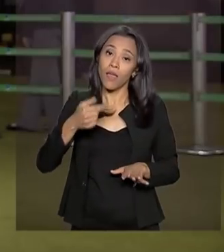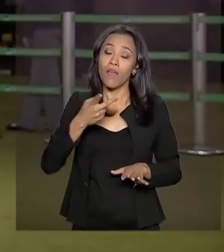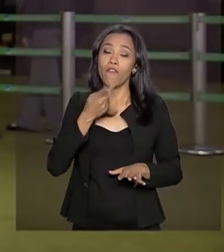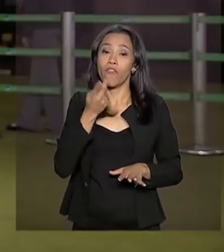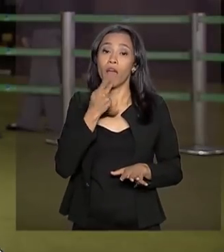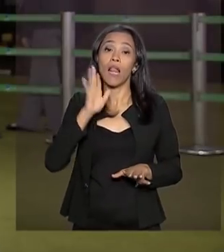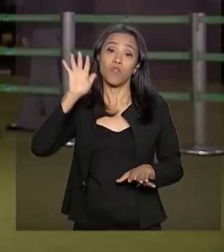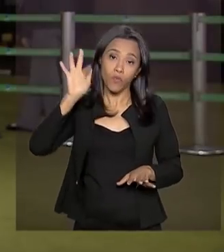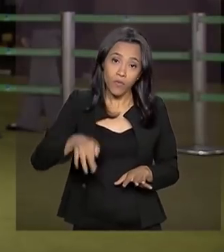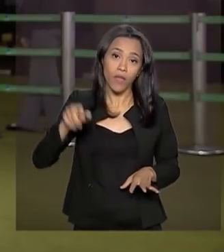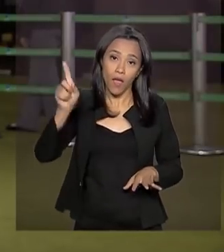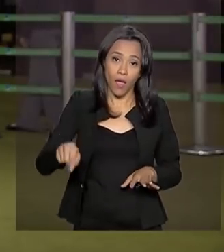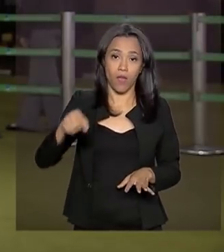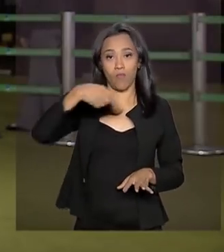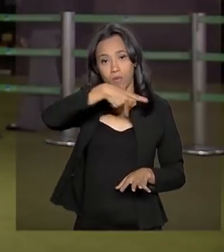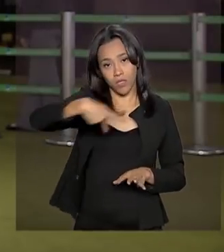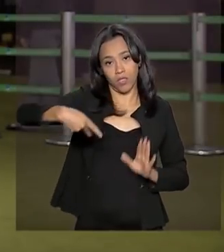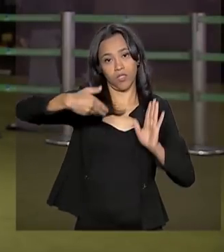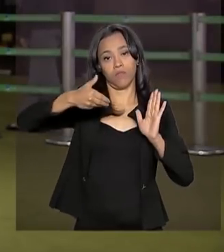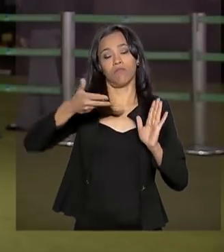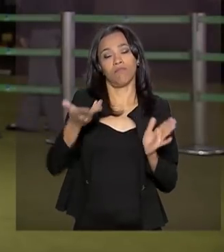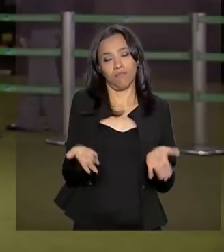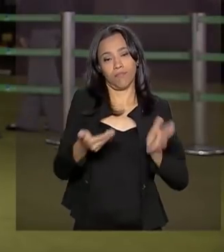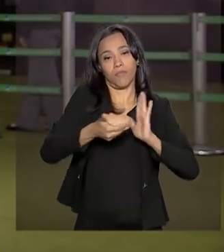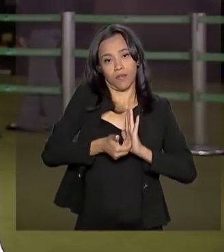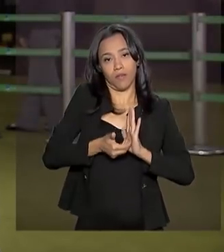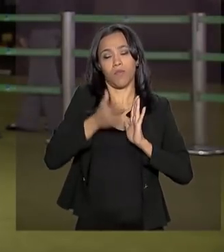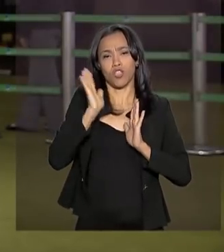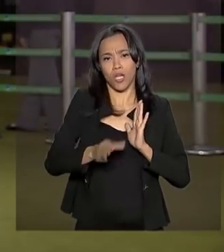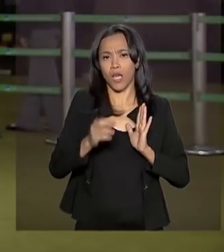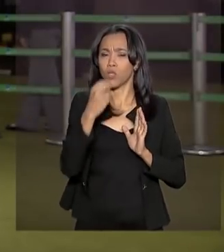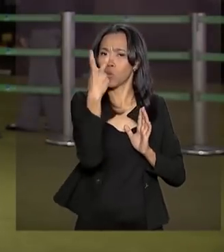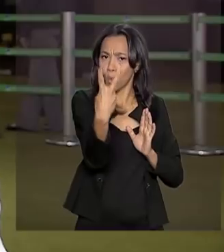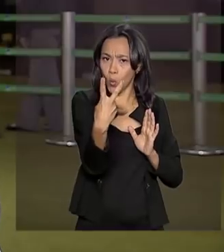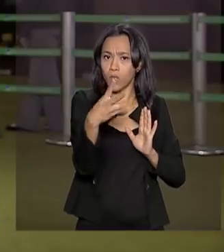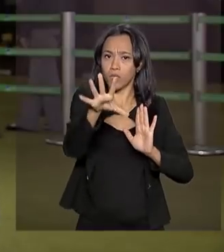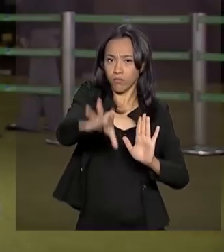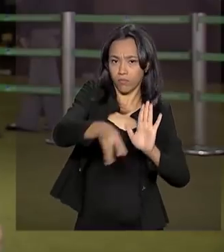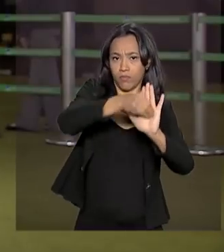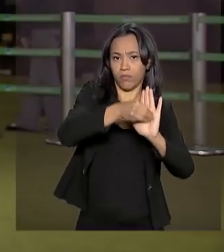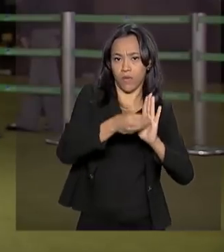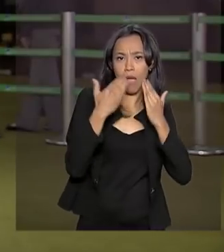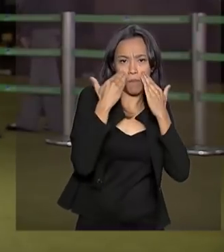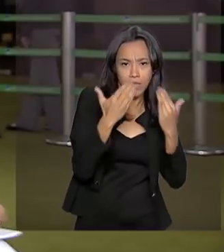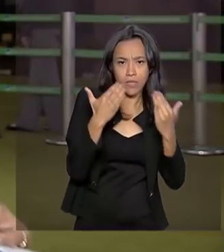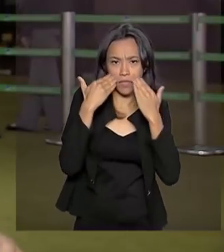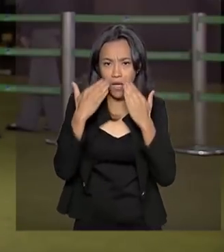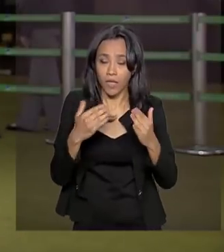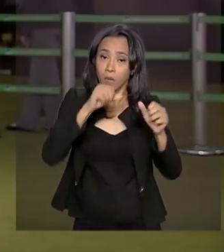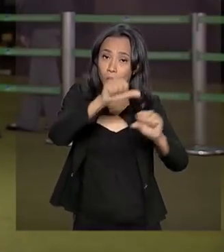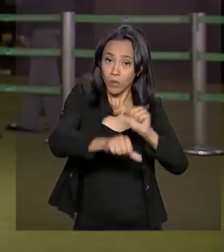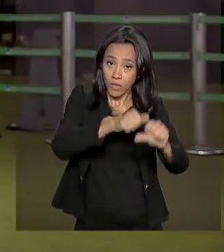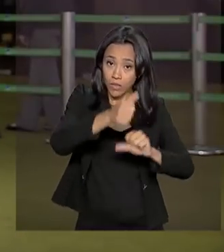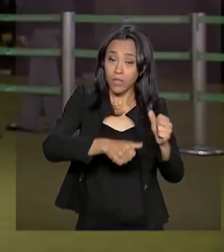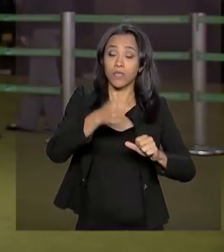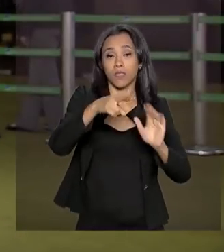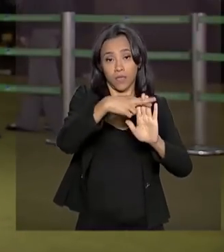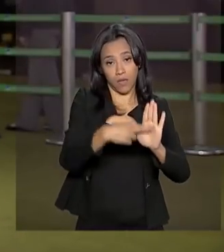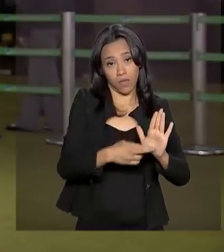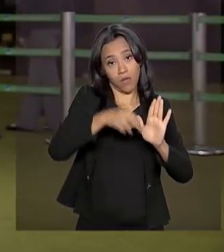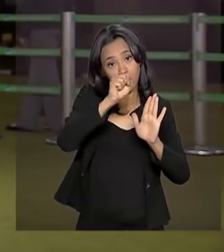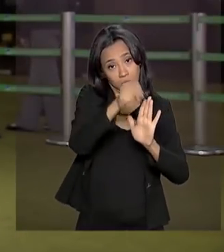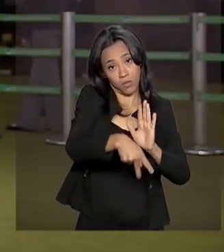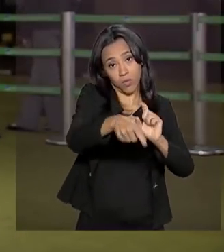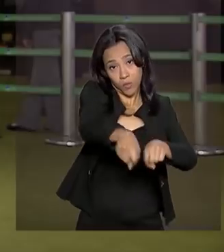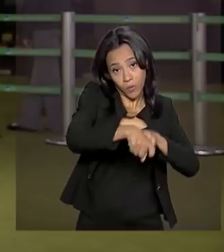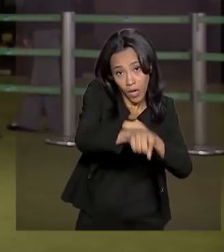Rodrigo Maia. Até agora nós temos duas emendas apresentadas, uma que trata e que sugere mudanças na aposentadoria rural e outra na